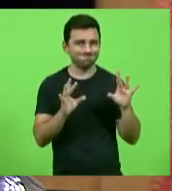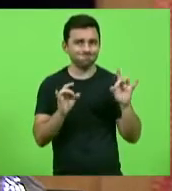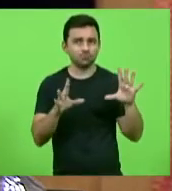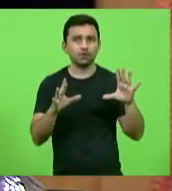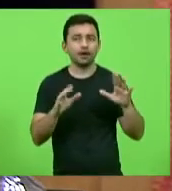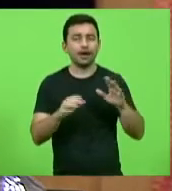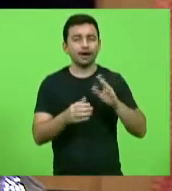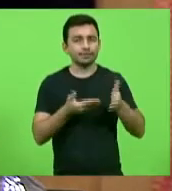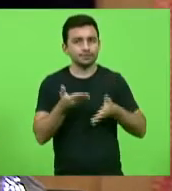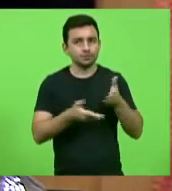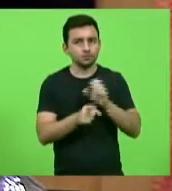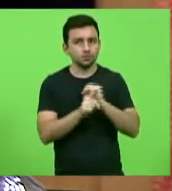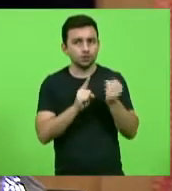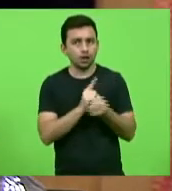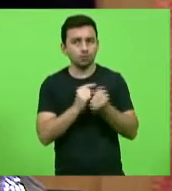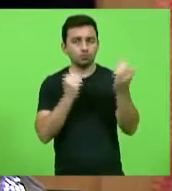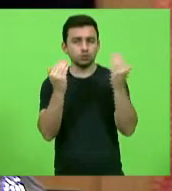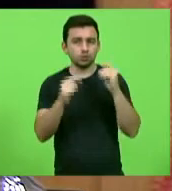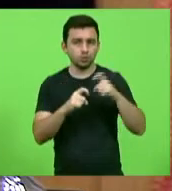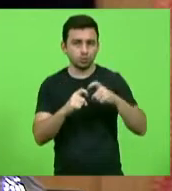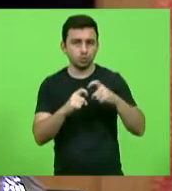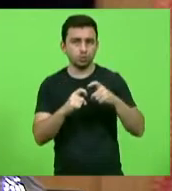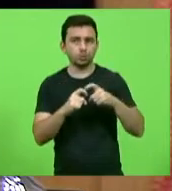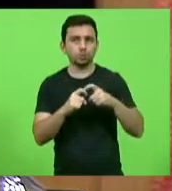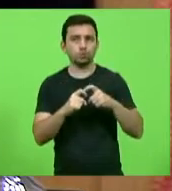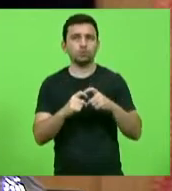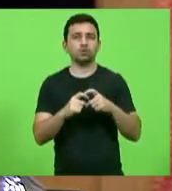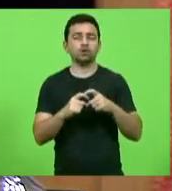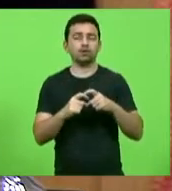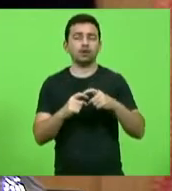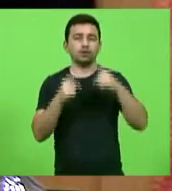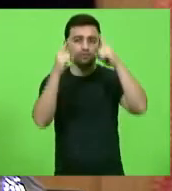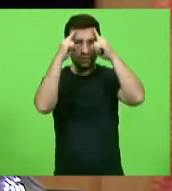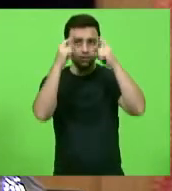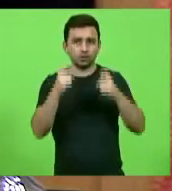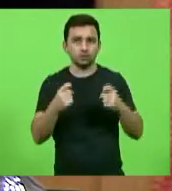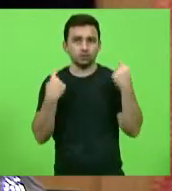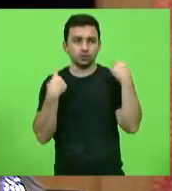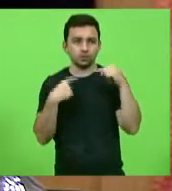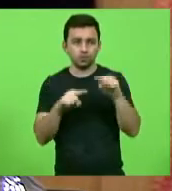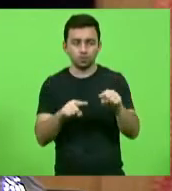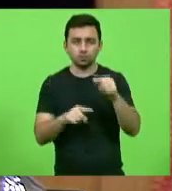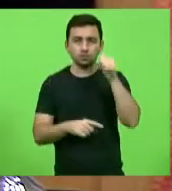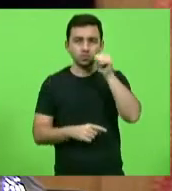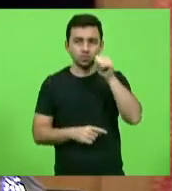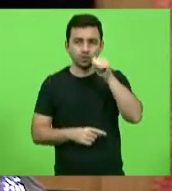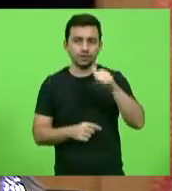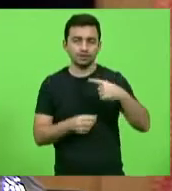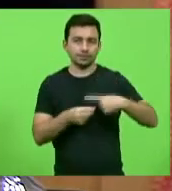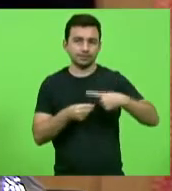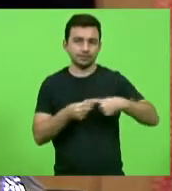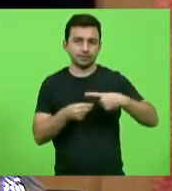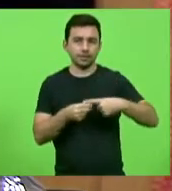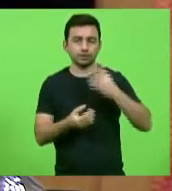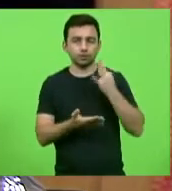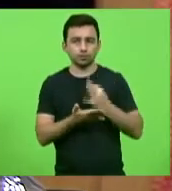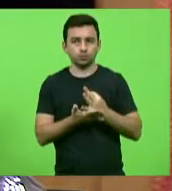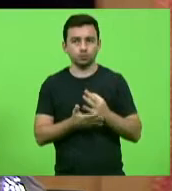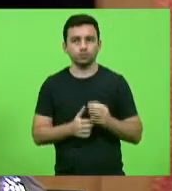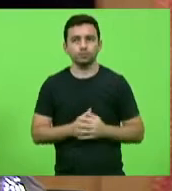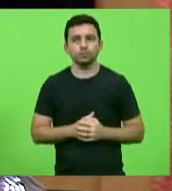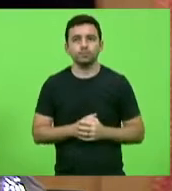assistente social como psicólogo para a violência contra a mulher no município de Timbó.